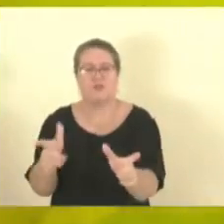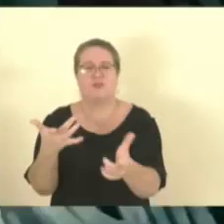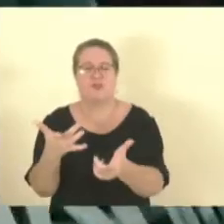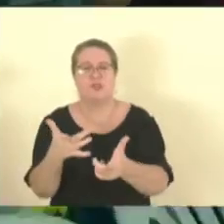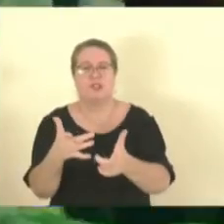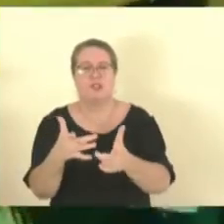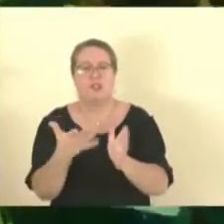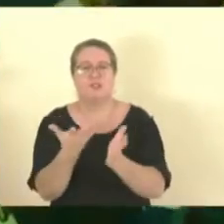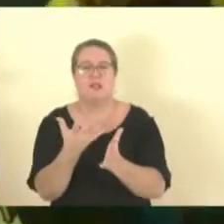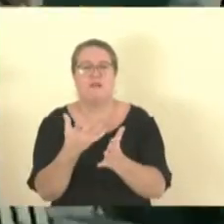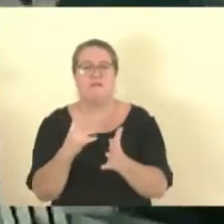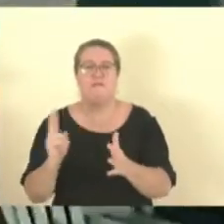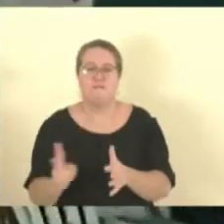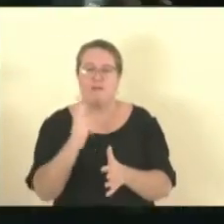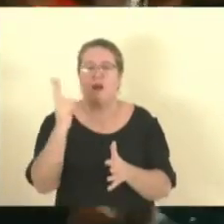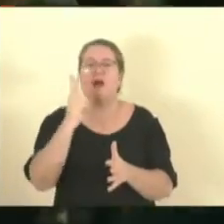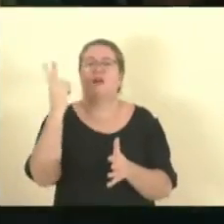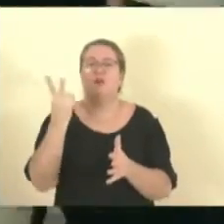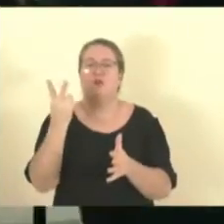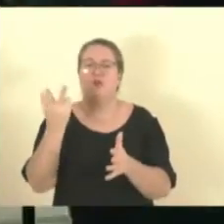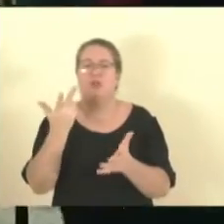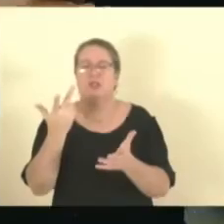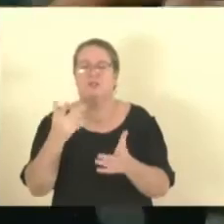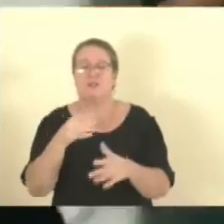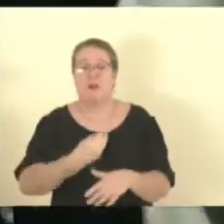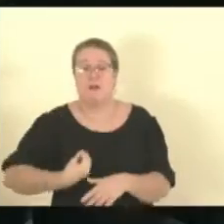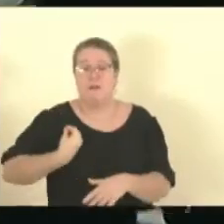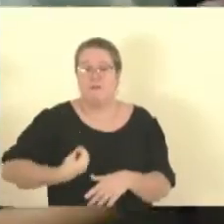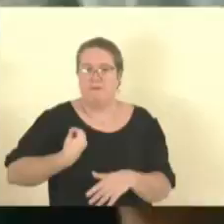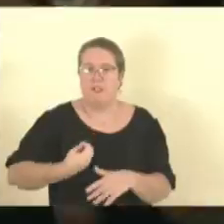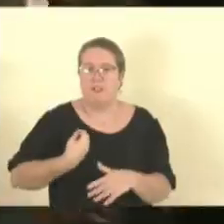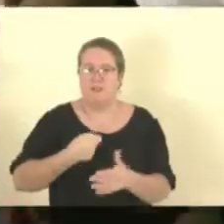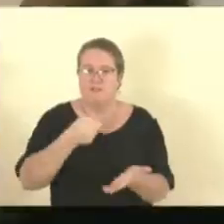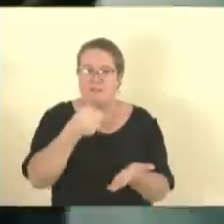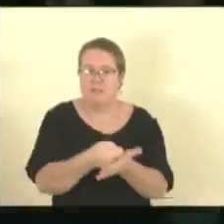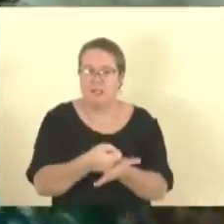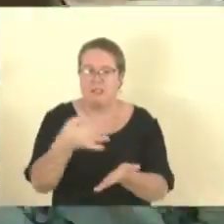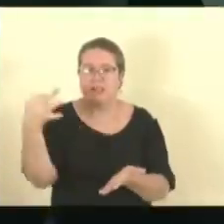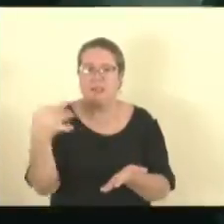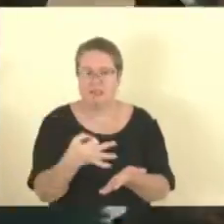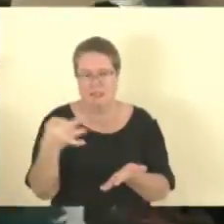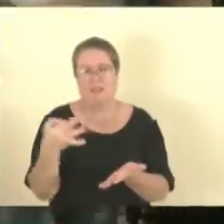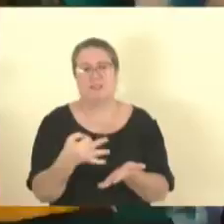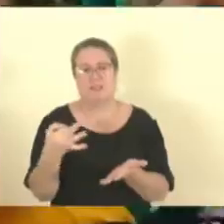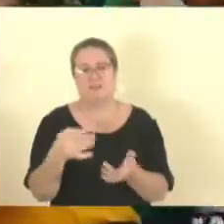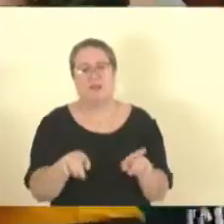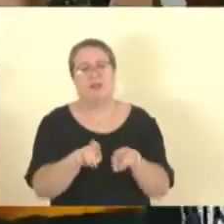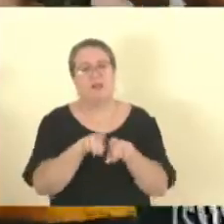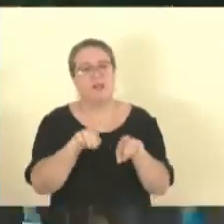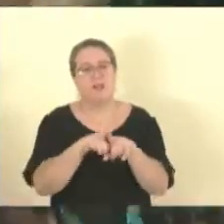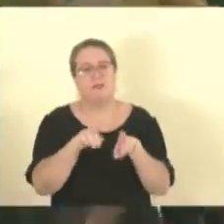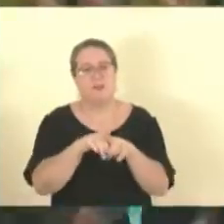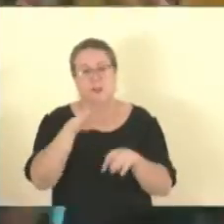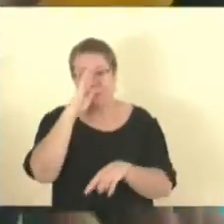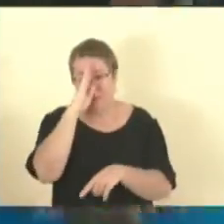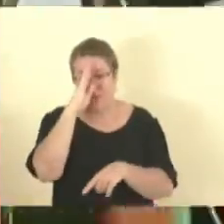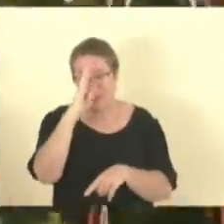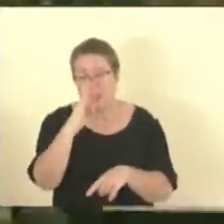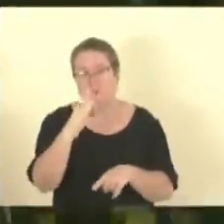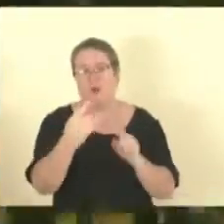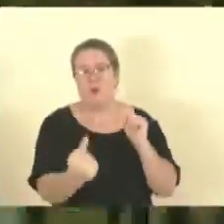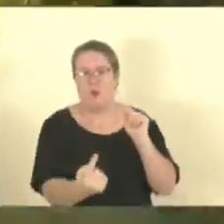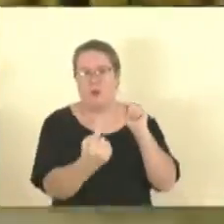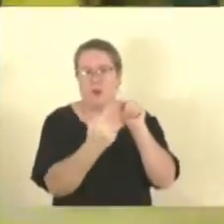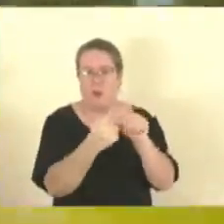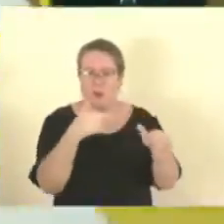forma divertida, intensa e marcante. E também, o principal objetivo desse